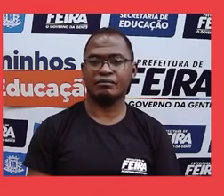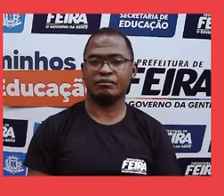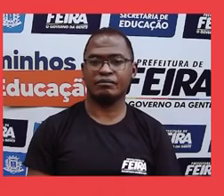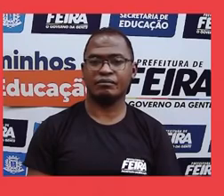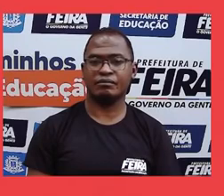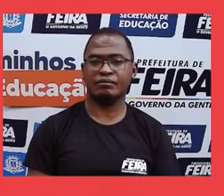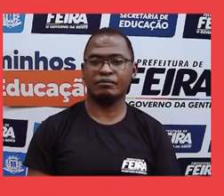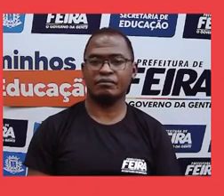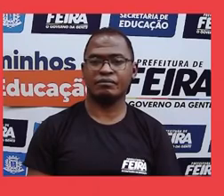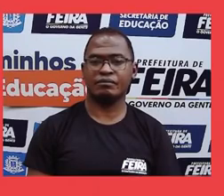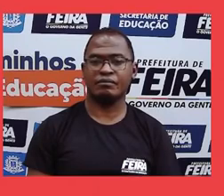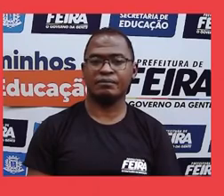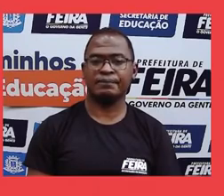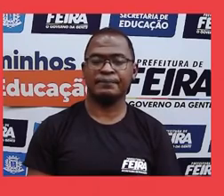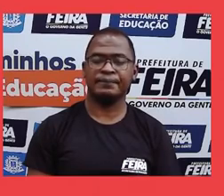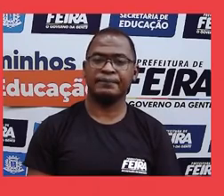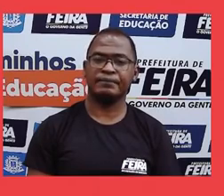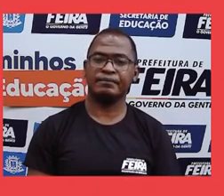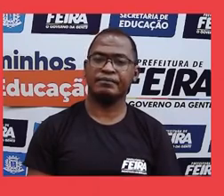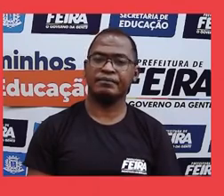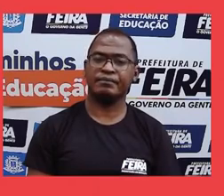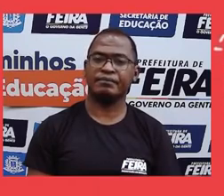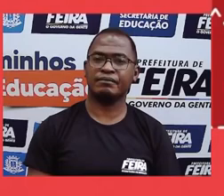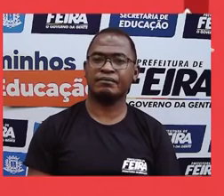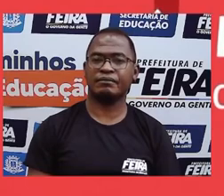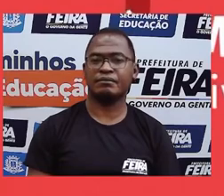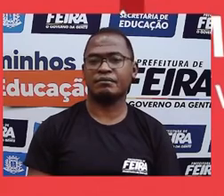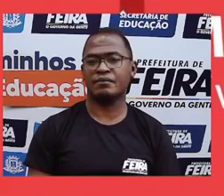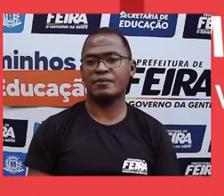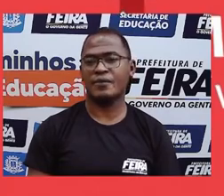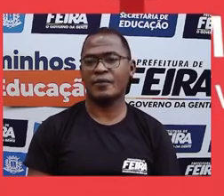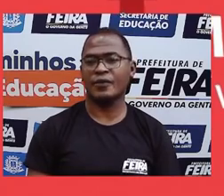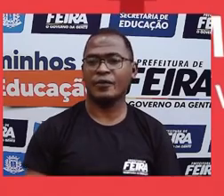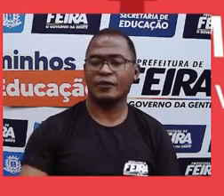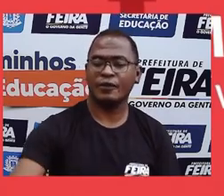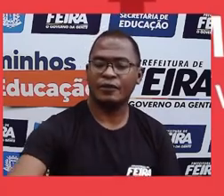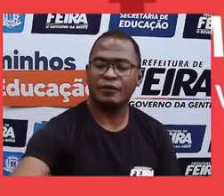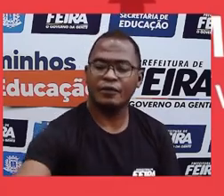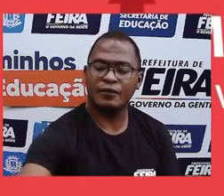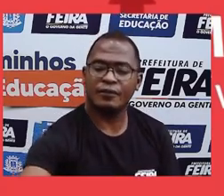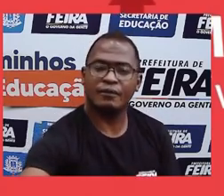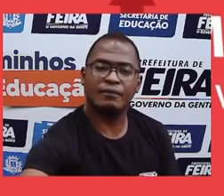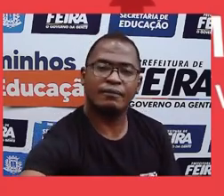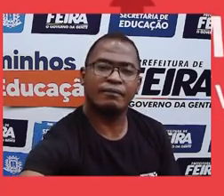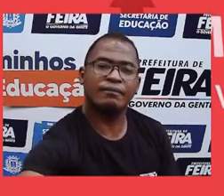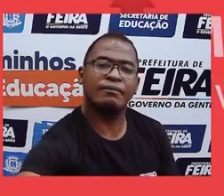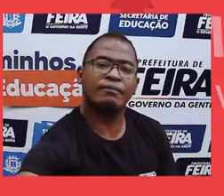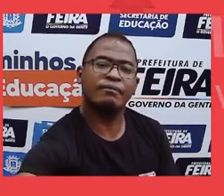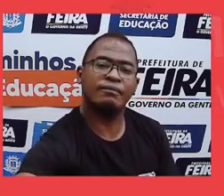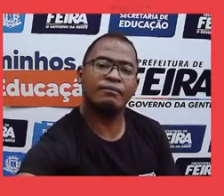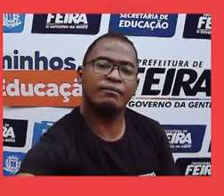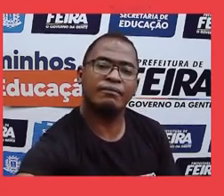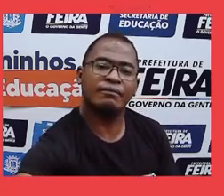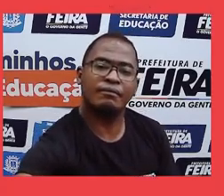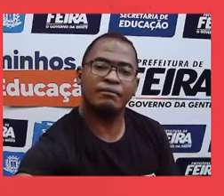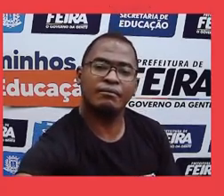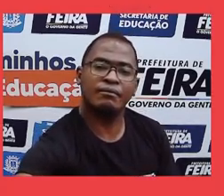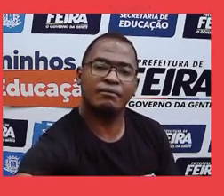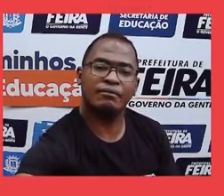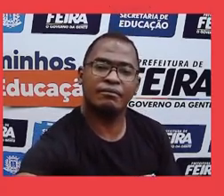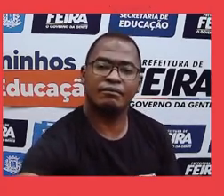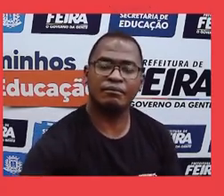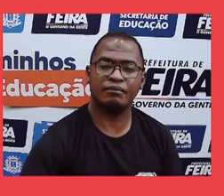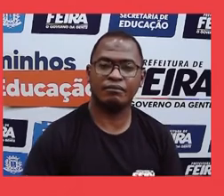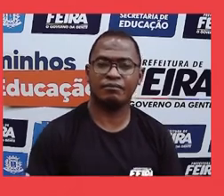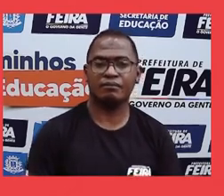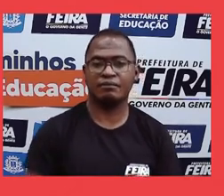e, sempre que possível, faça a escolha por alimentos orgânicos. Ações como essa contribuirão para uma vida